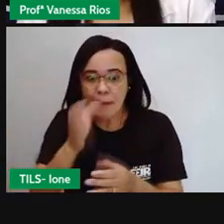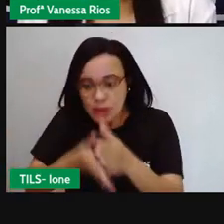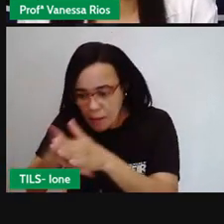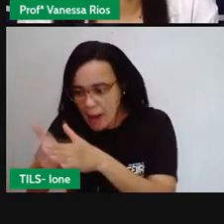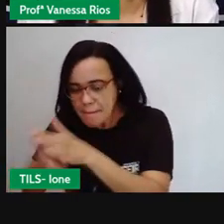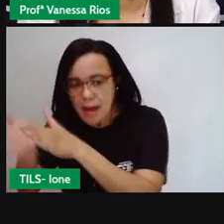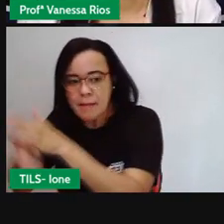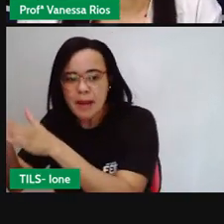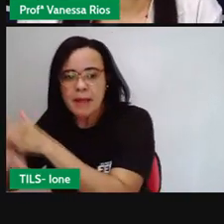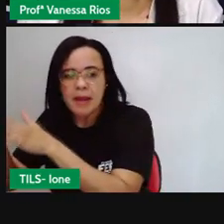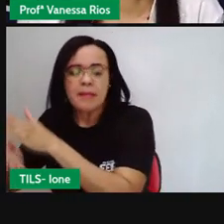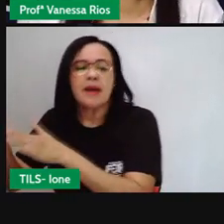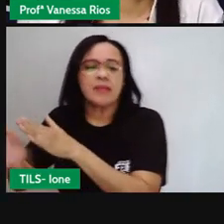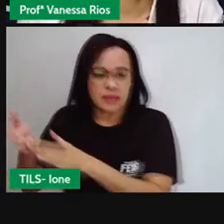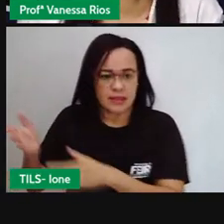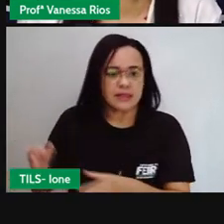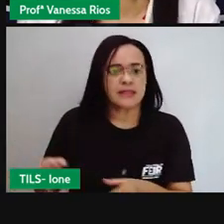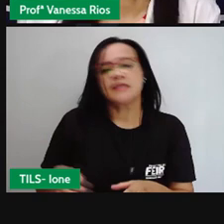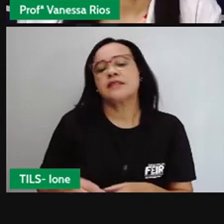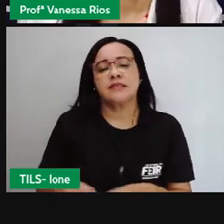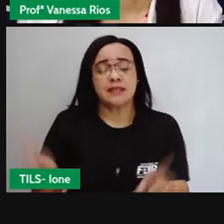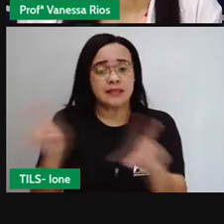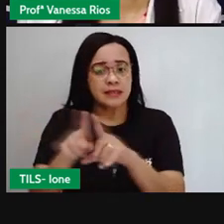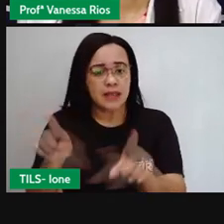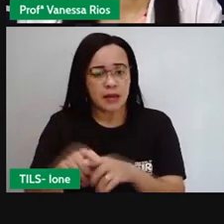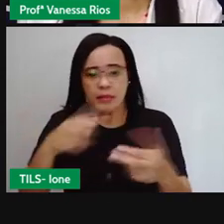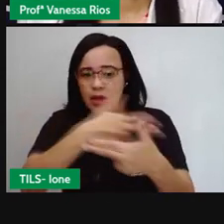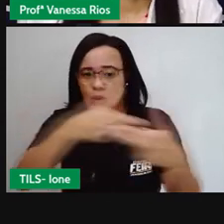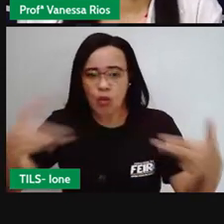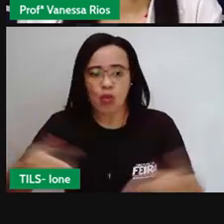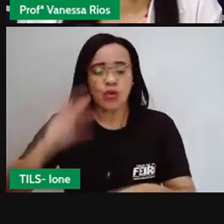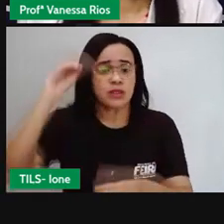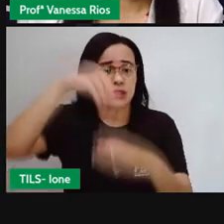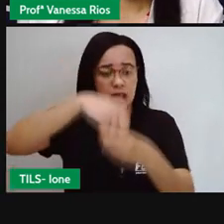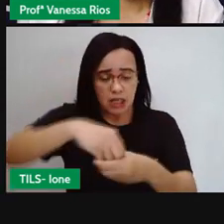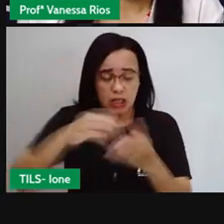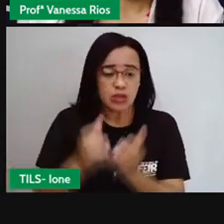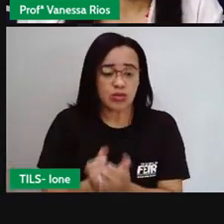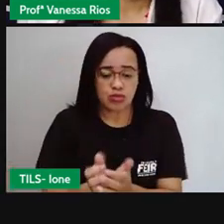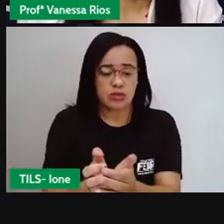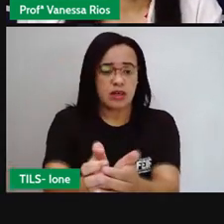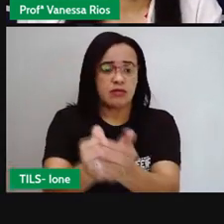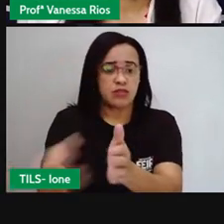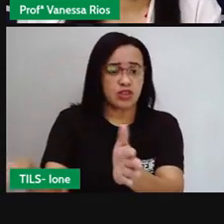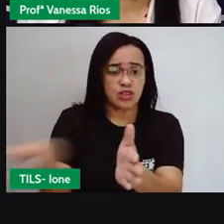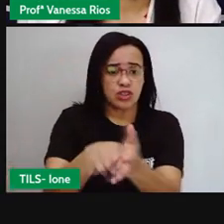objetos dentro aí dos navios e chegar até o Brasil.